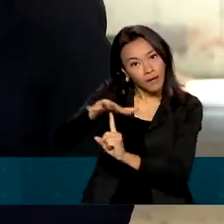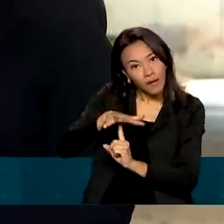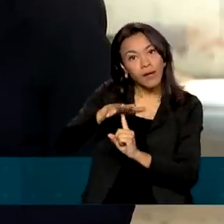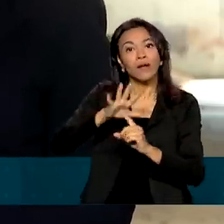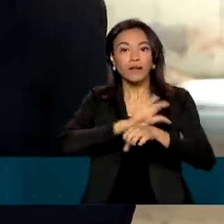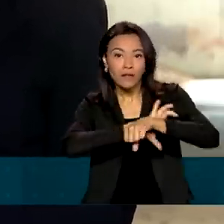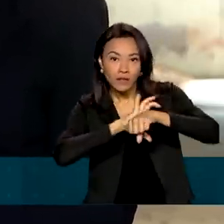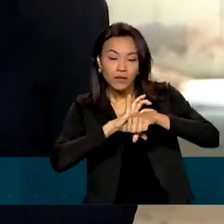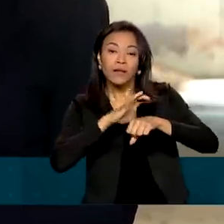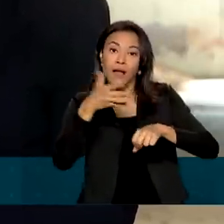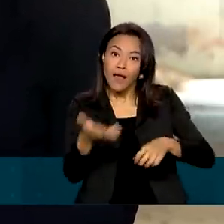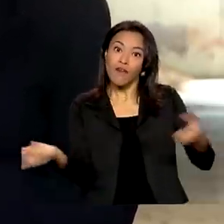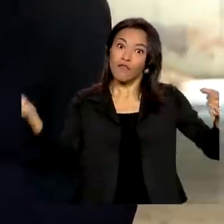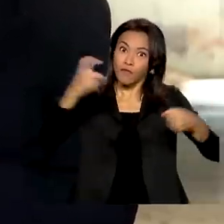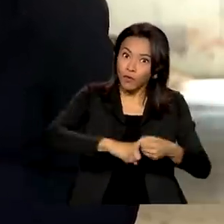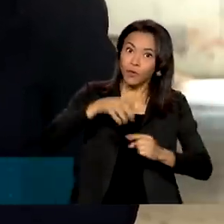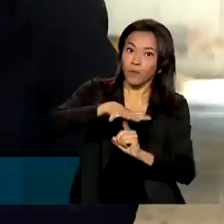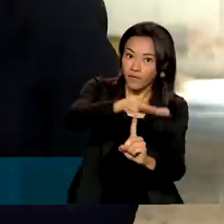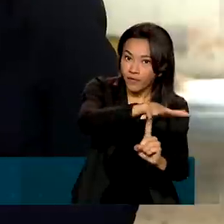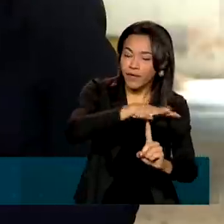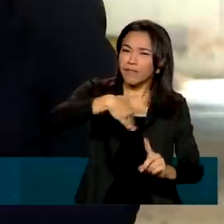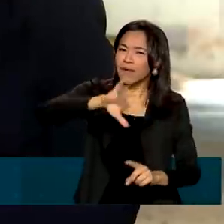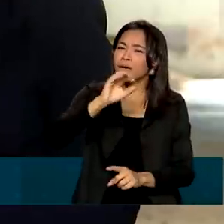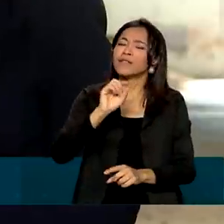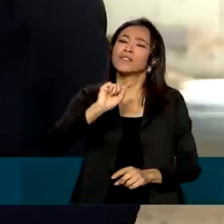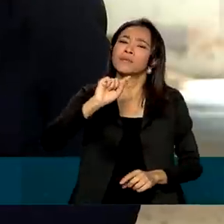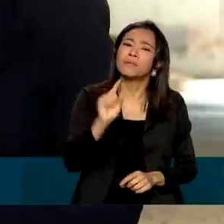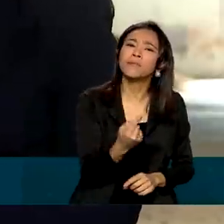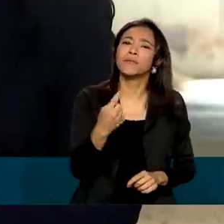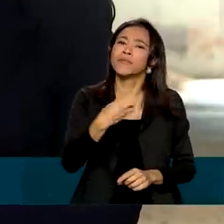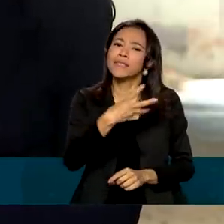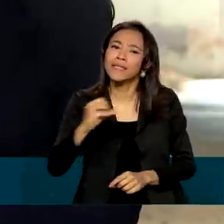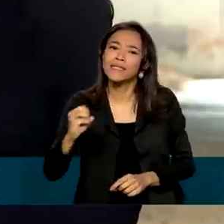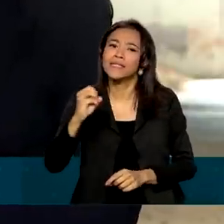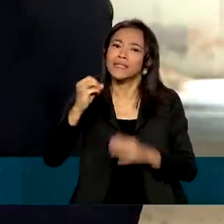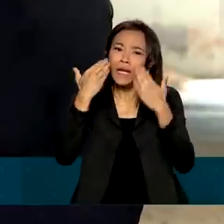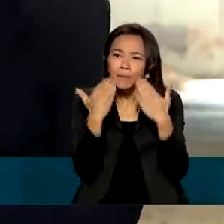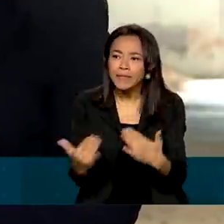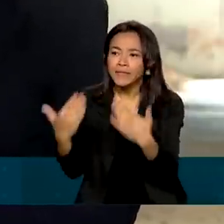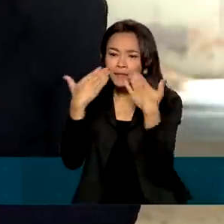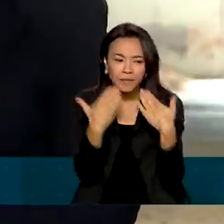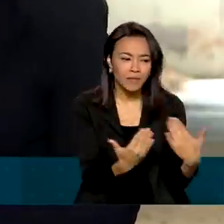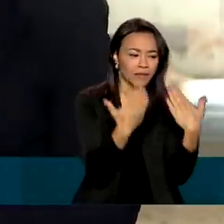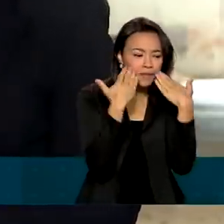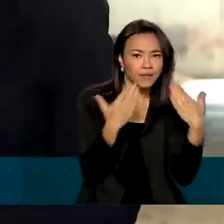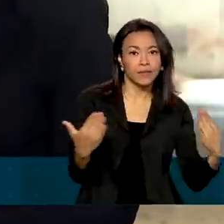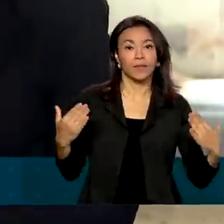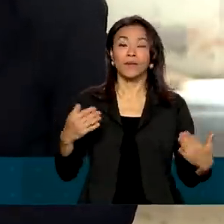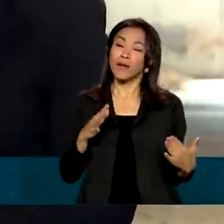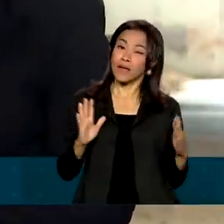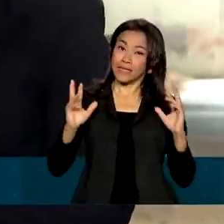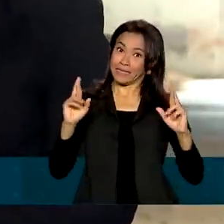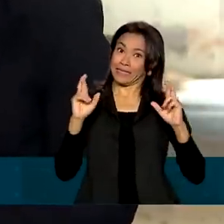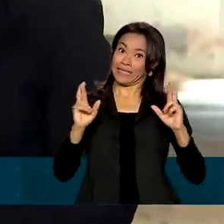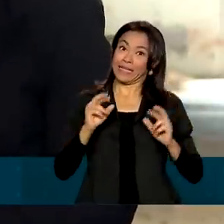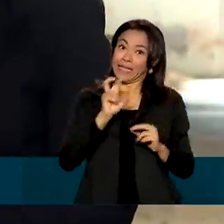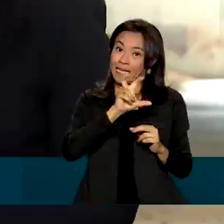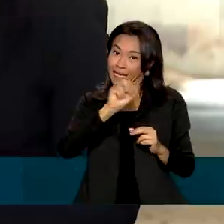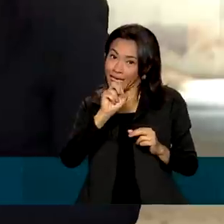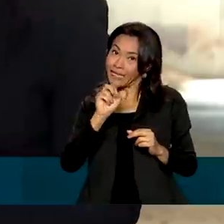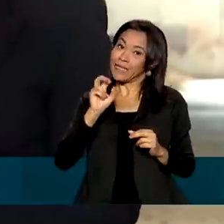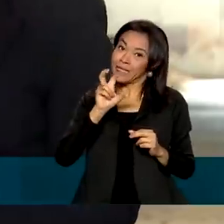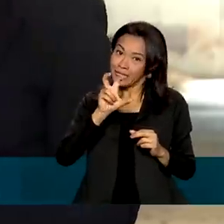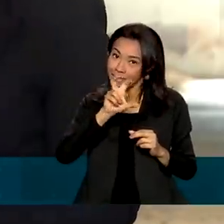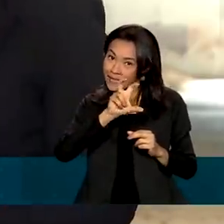Expoingá está de volta com mais de 1.300 expositores. A expectativa é de que cerca de 500 mil pessoas